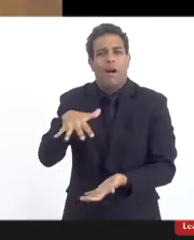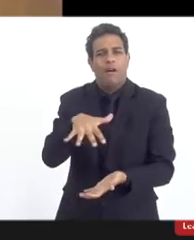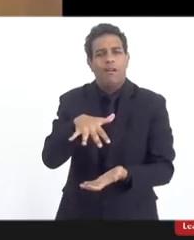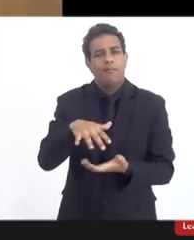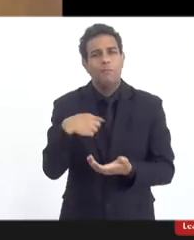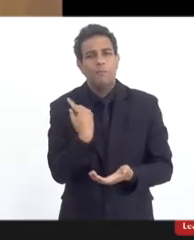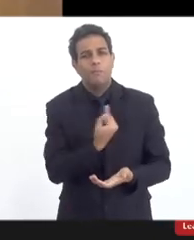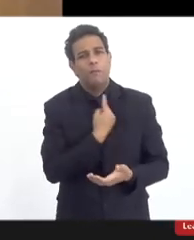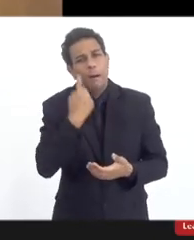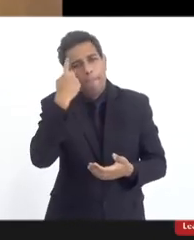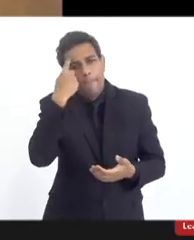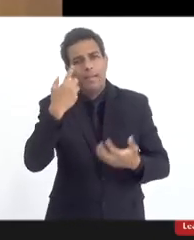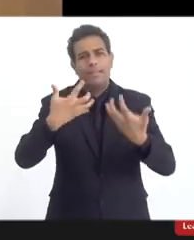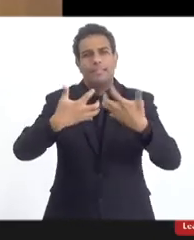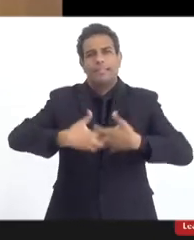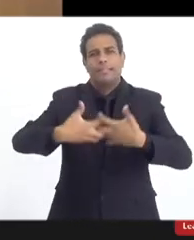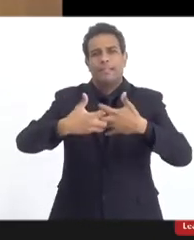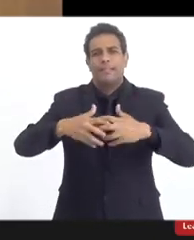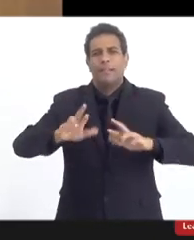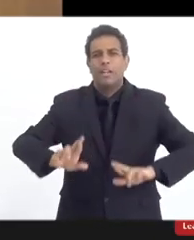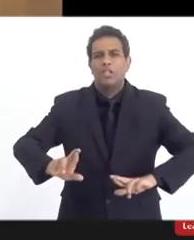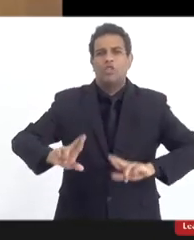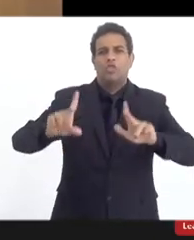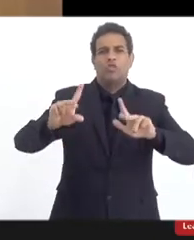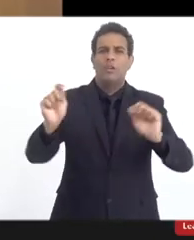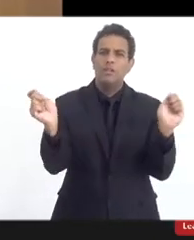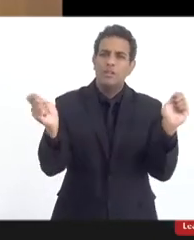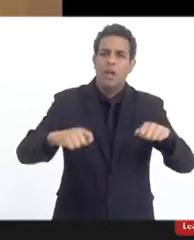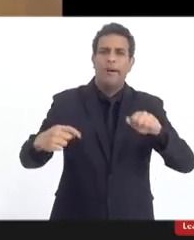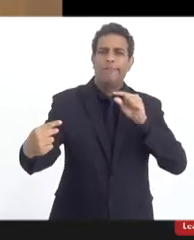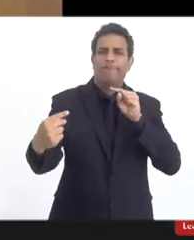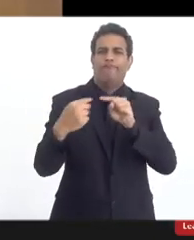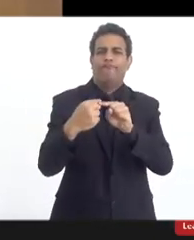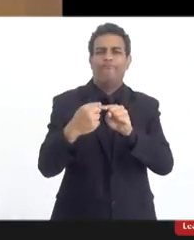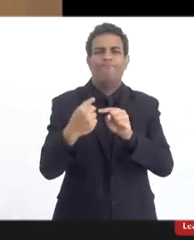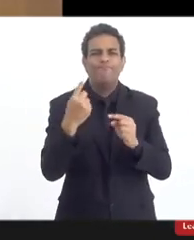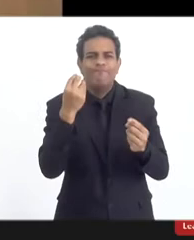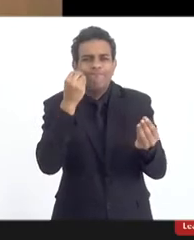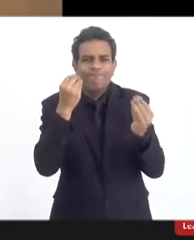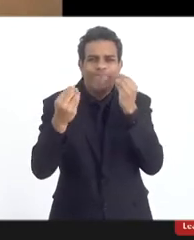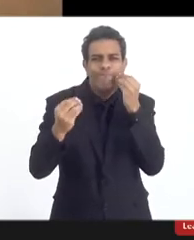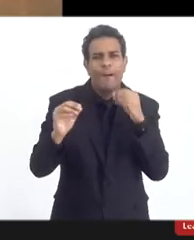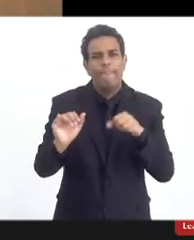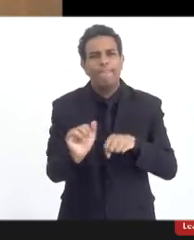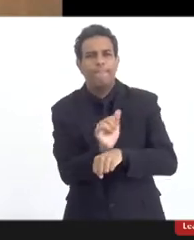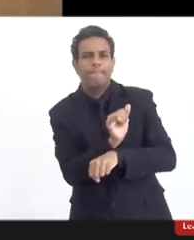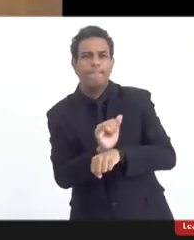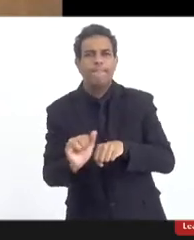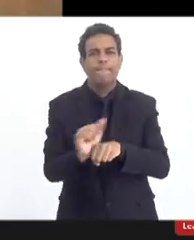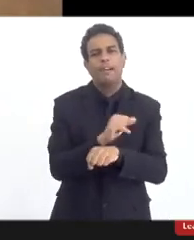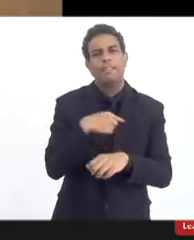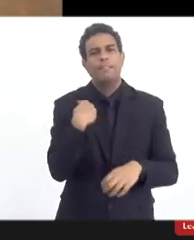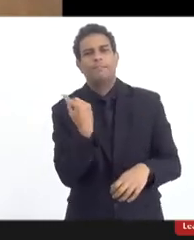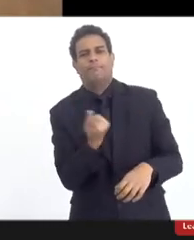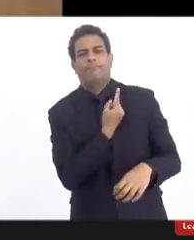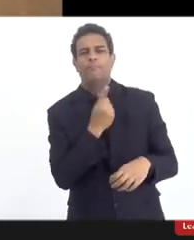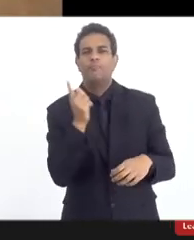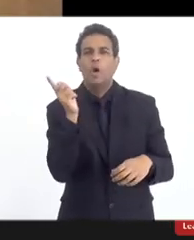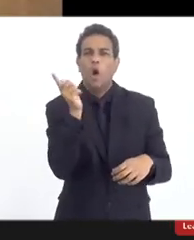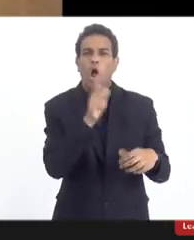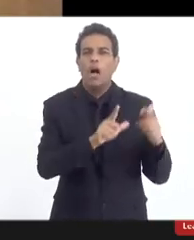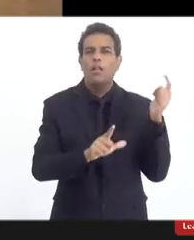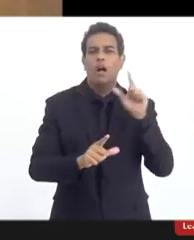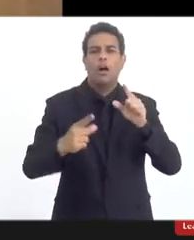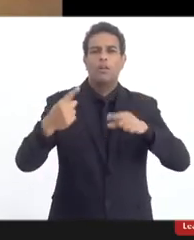Podemos pensar diferentes, mas devemos procurar ajeitar as coisas para o diálogo,